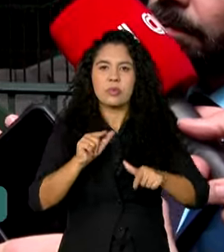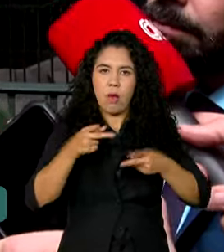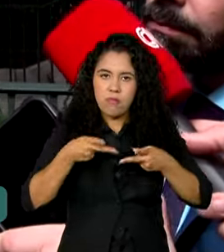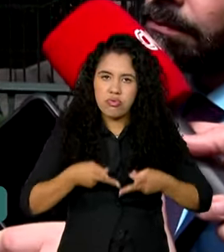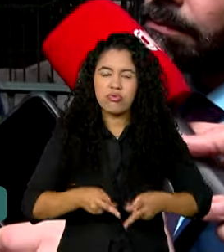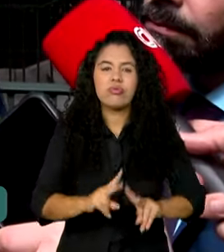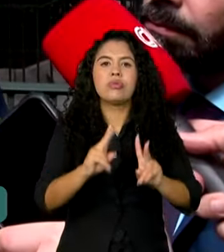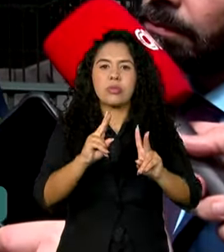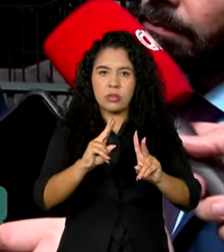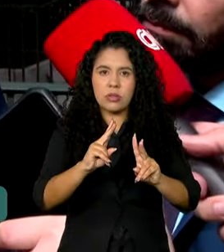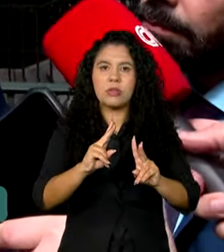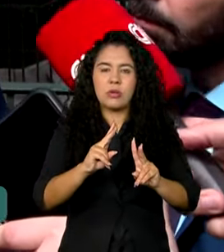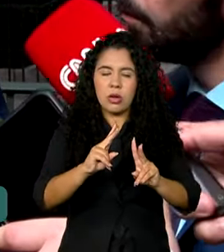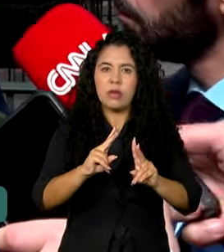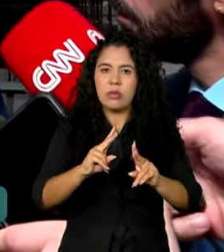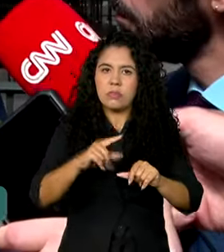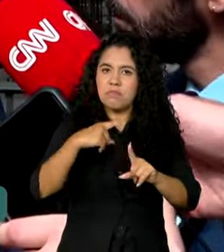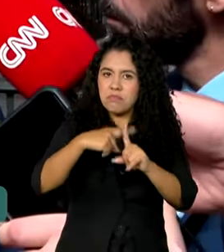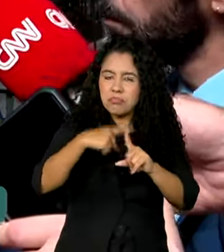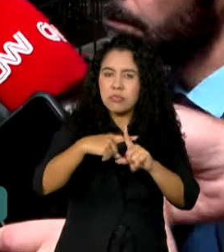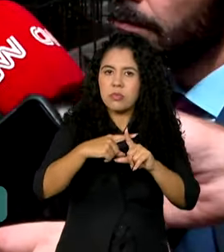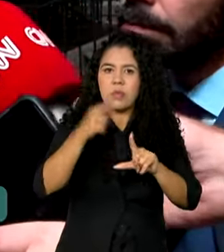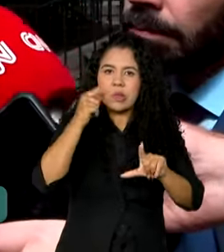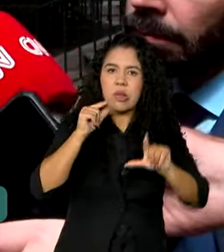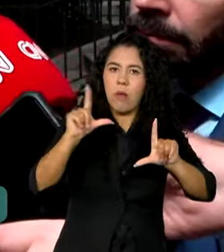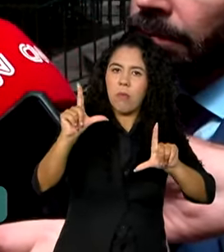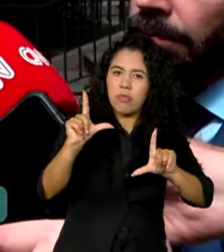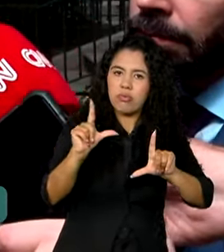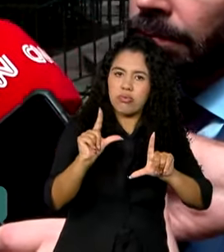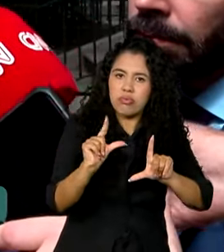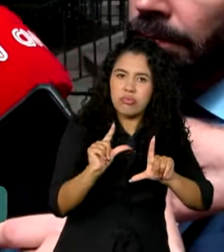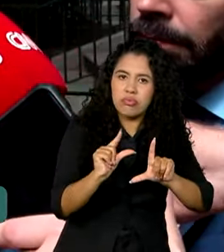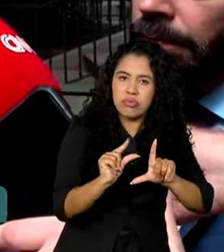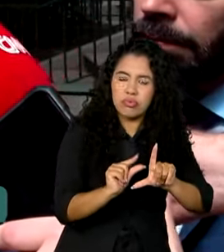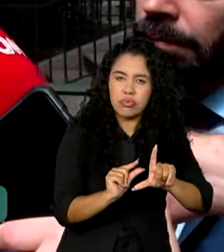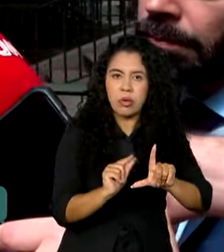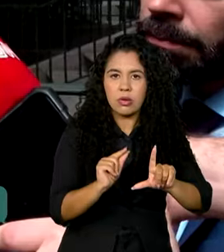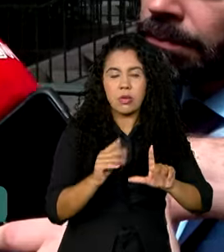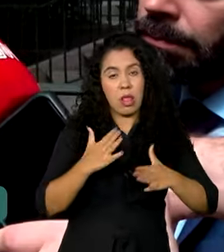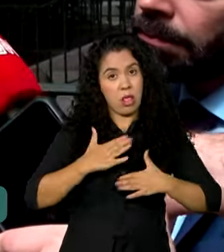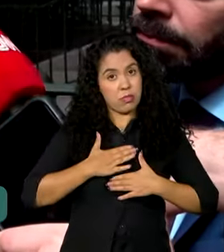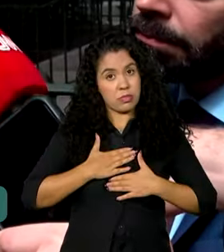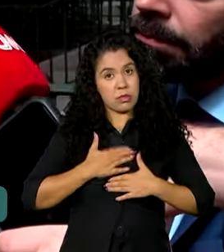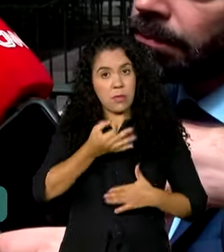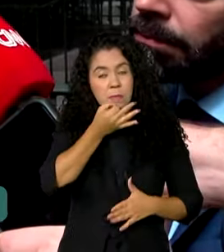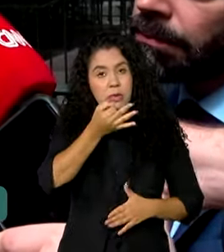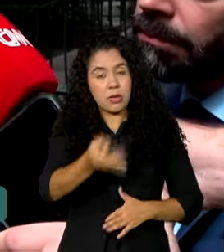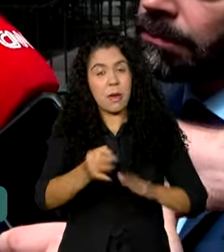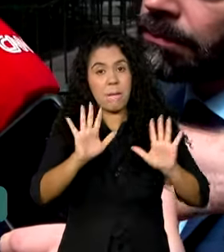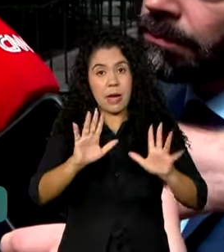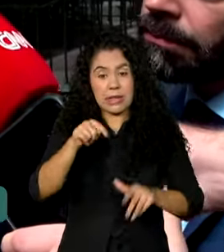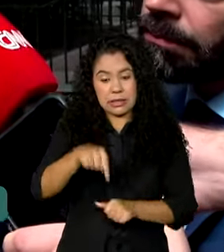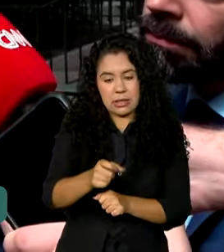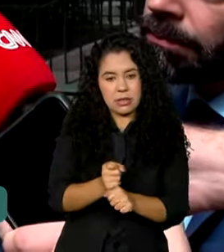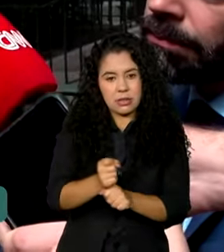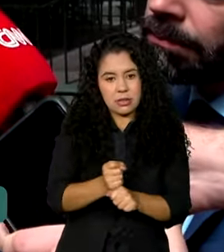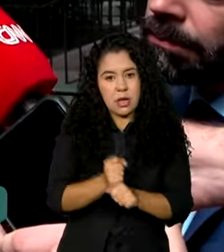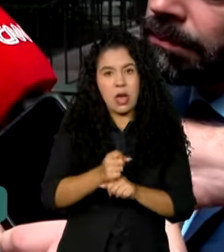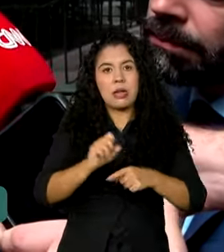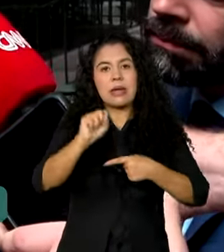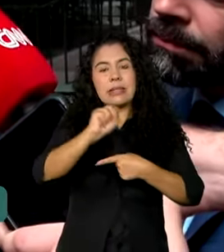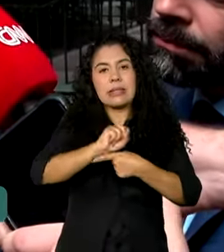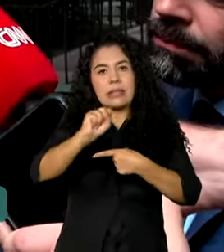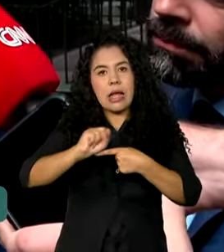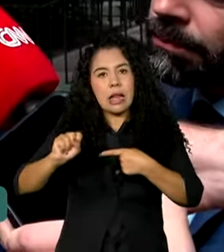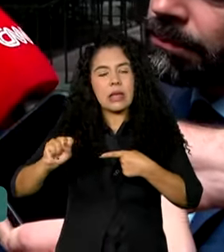taxas de inflação menores nos próximos anos. Essa é a minha convicção. E a Selic? A desse ano foi menor do que a do ano passado,